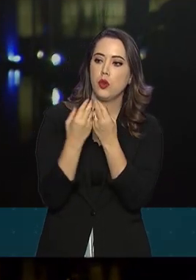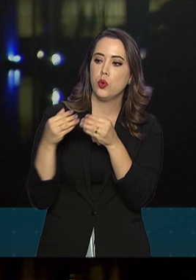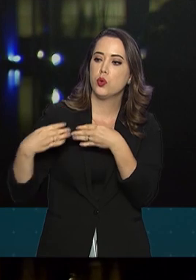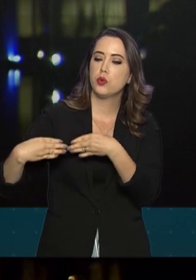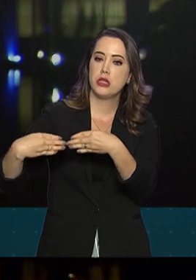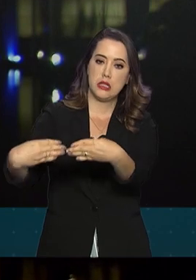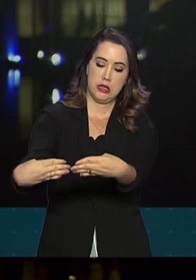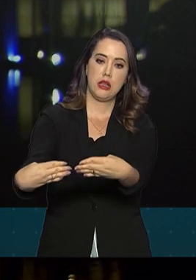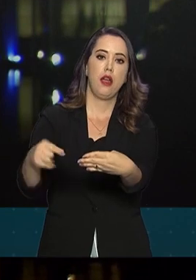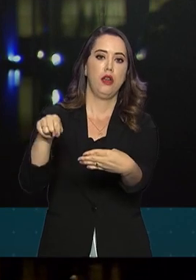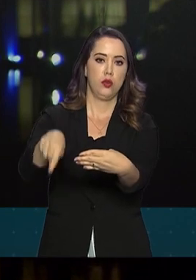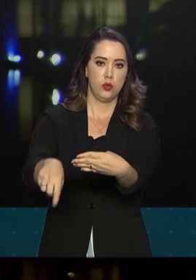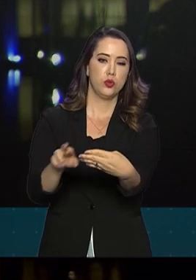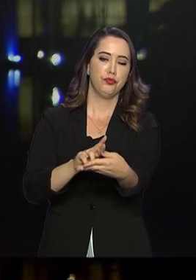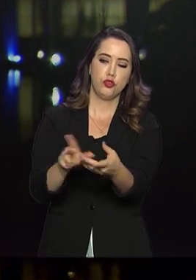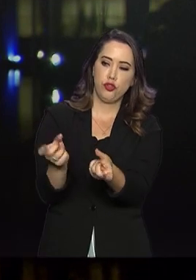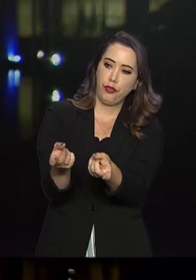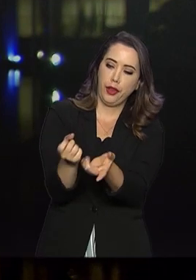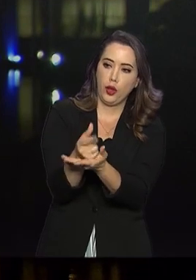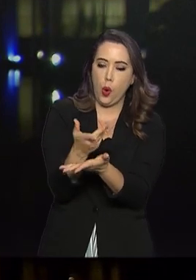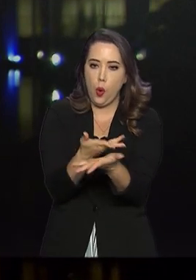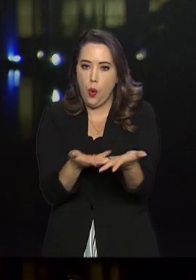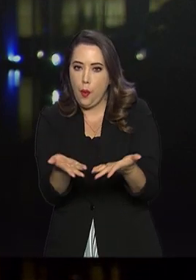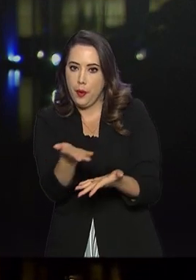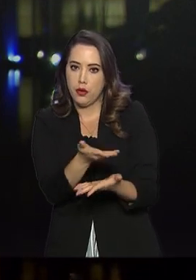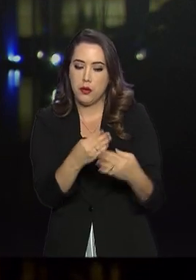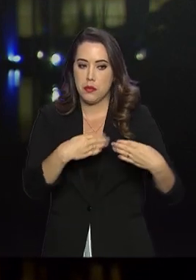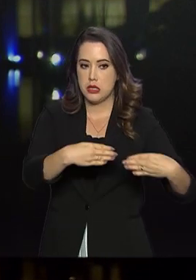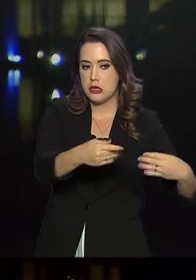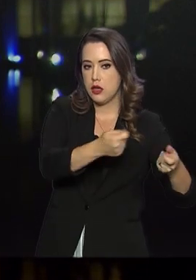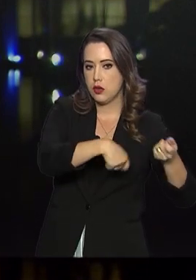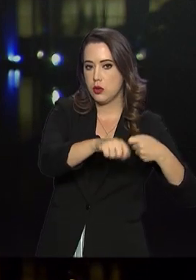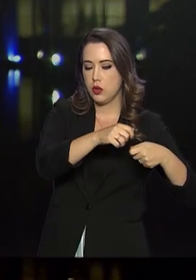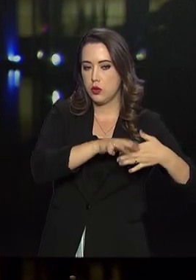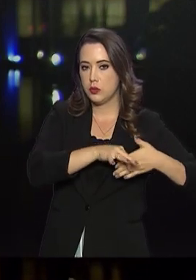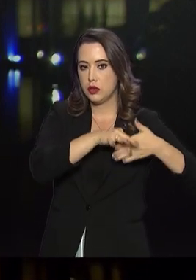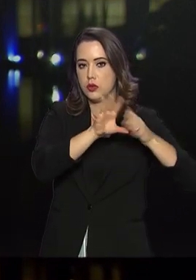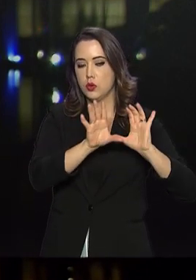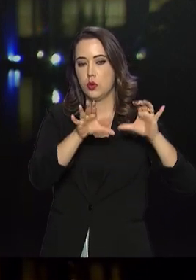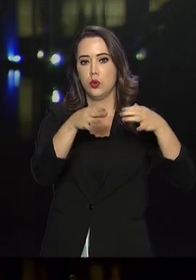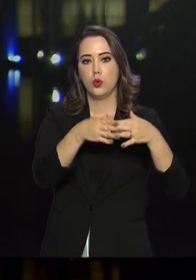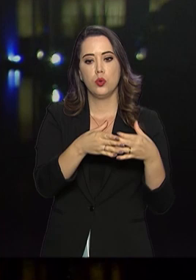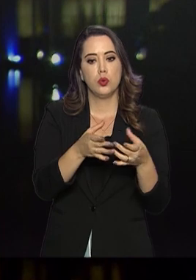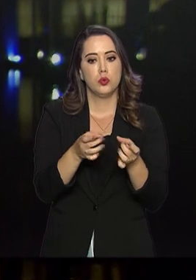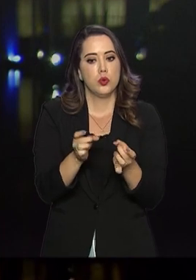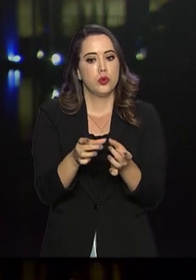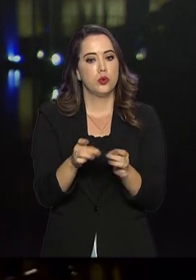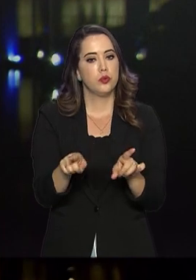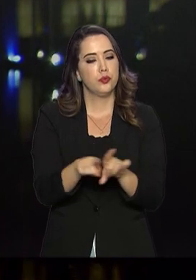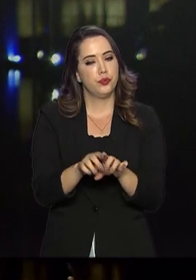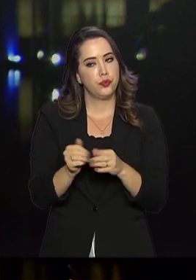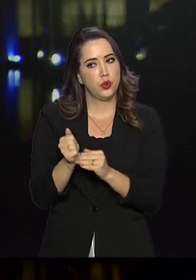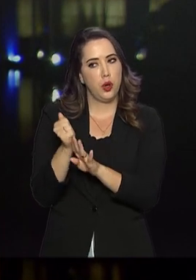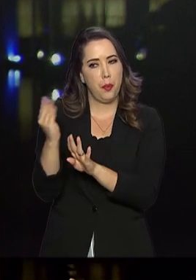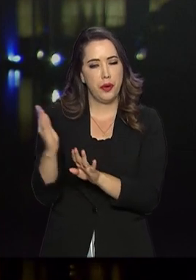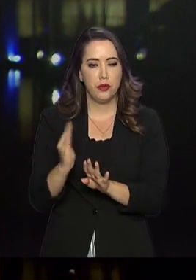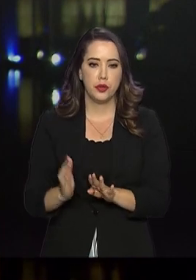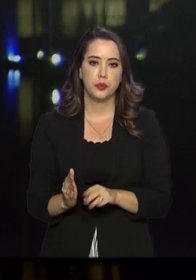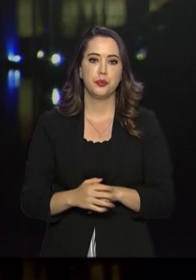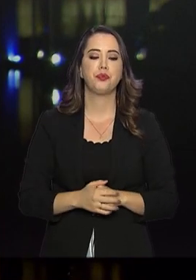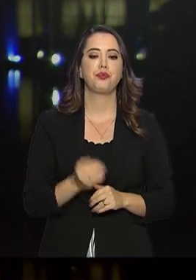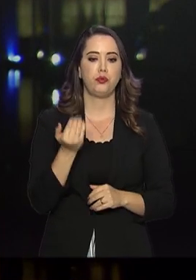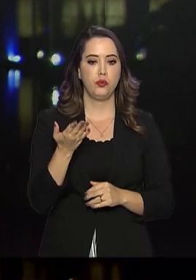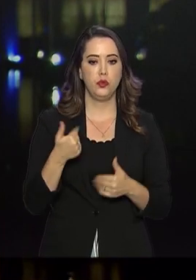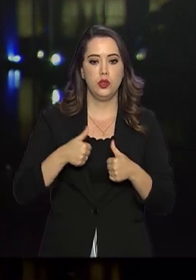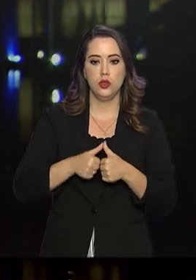de comércio do BRICS. No caso brasileiro, o Ministério da Economia englobou a pasta de comércio e exterior. Eu estou justamente em frente